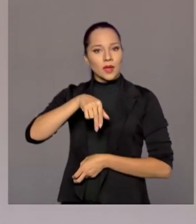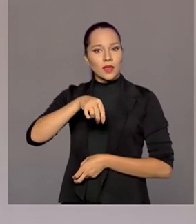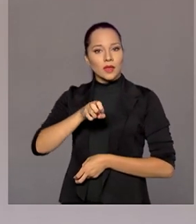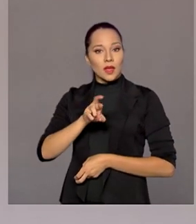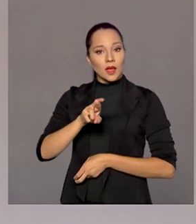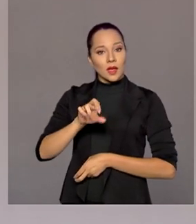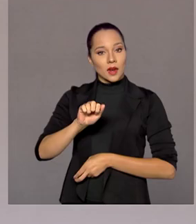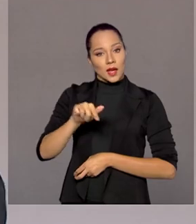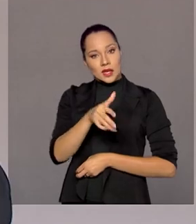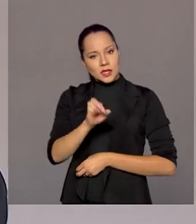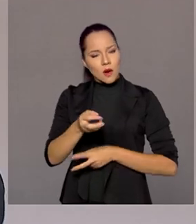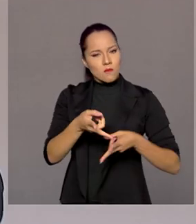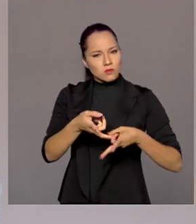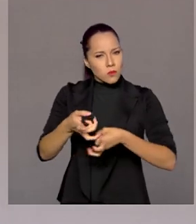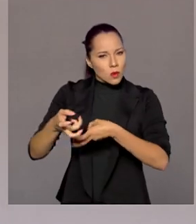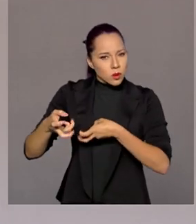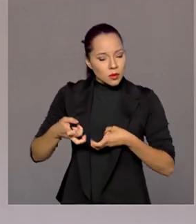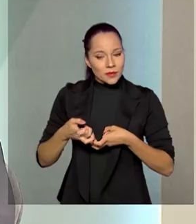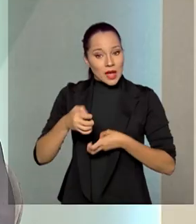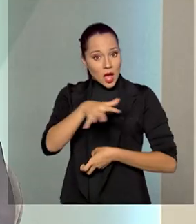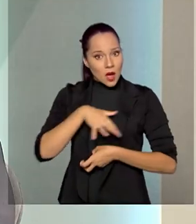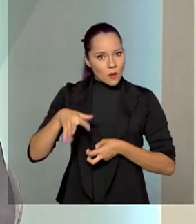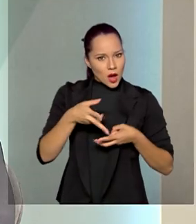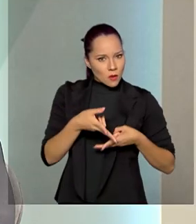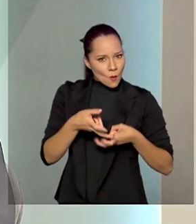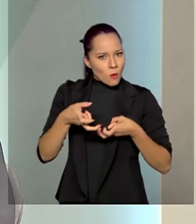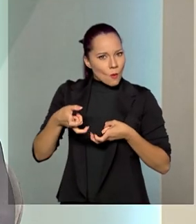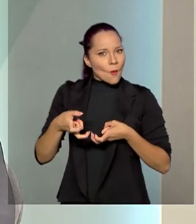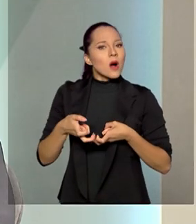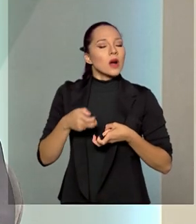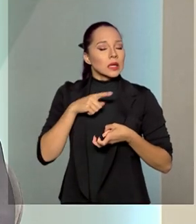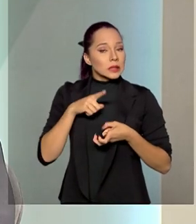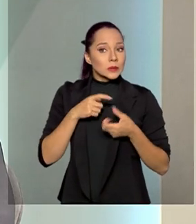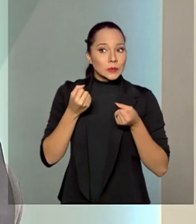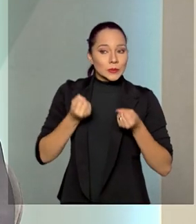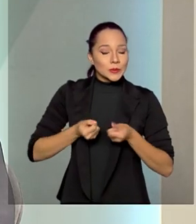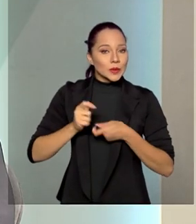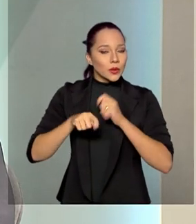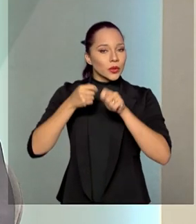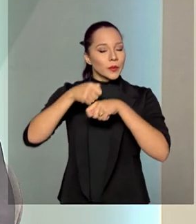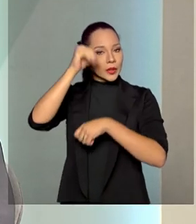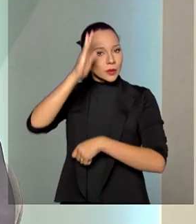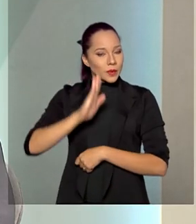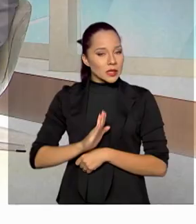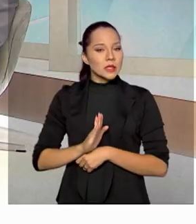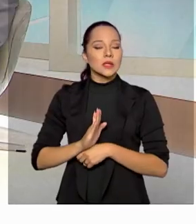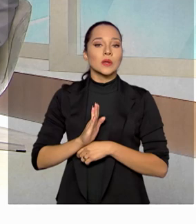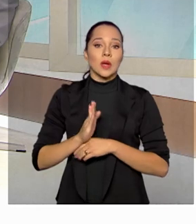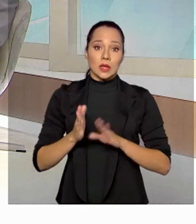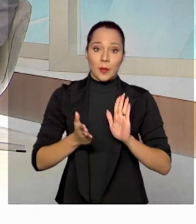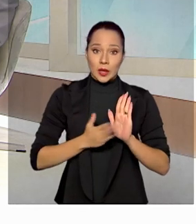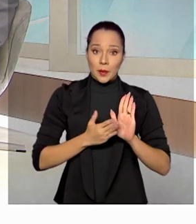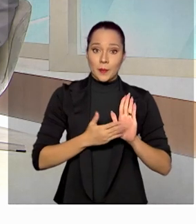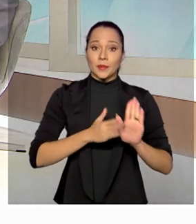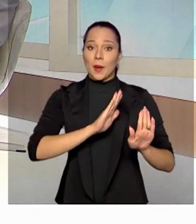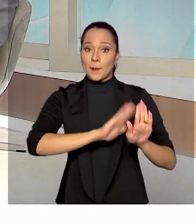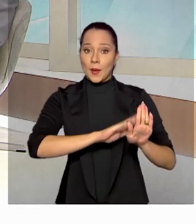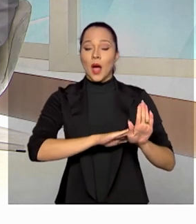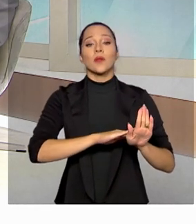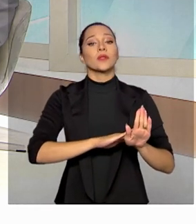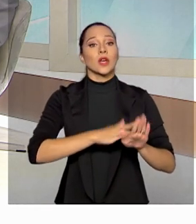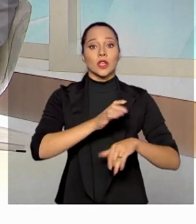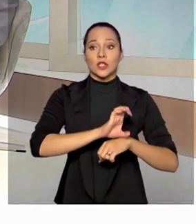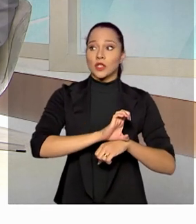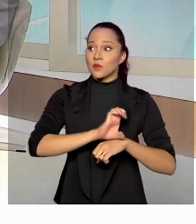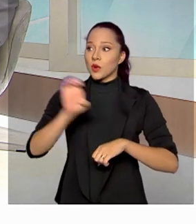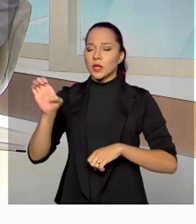destaca muito esse setor, é um setor que tem um peso grande na economia brasileira, na pauta de exportações. Eu queria que o senhor falasse